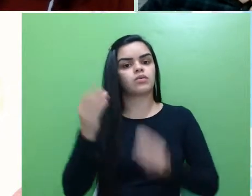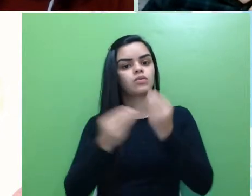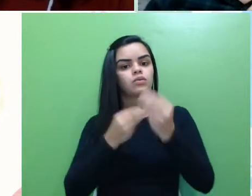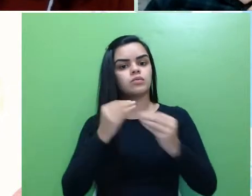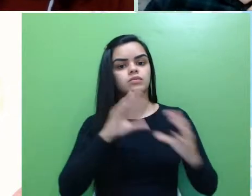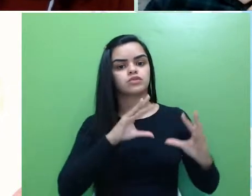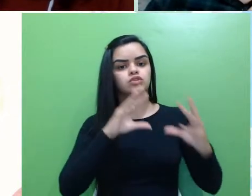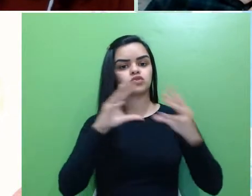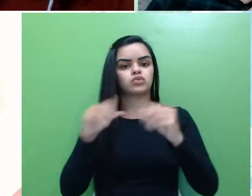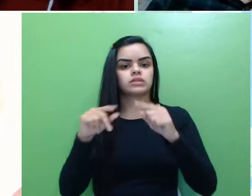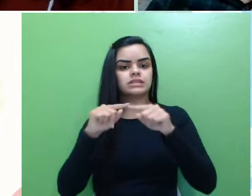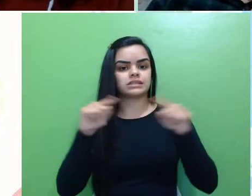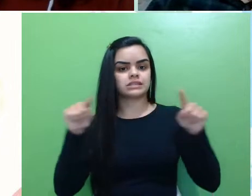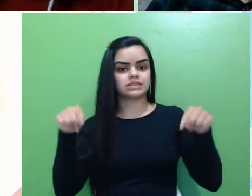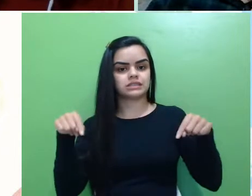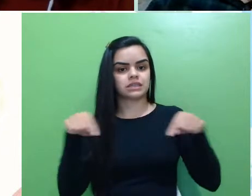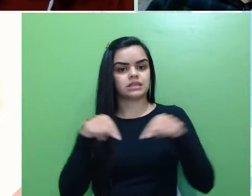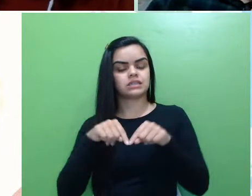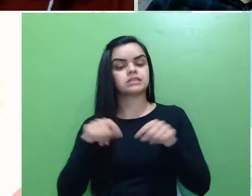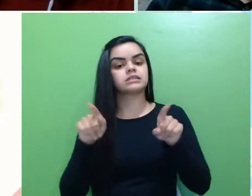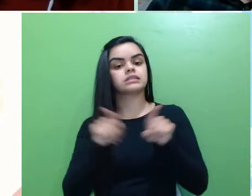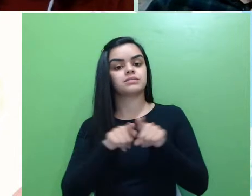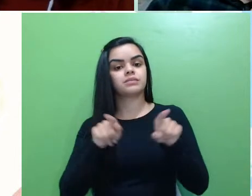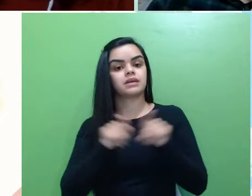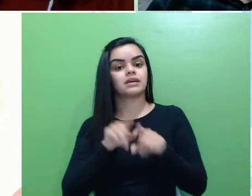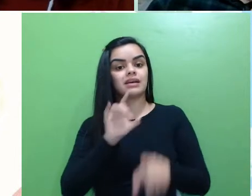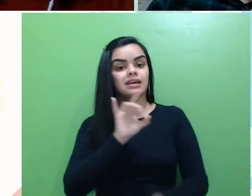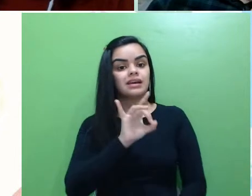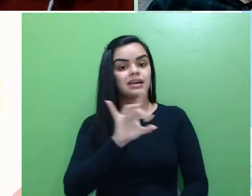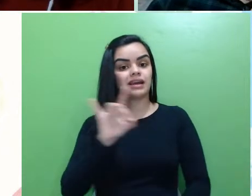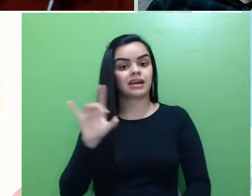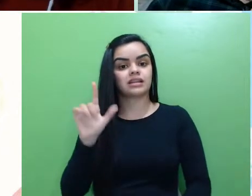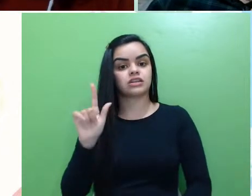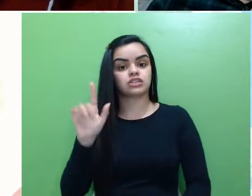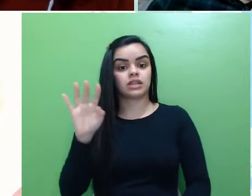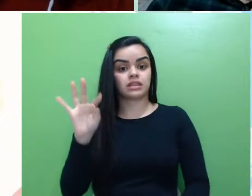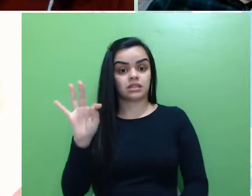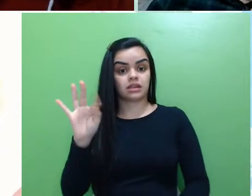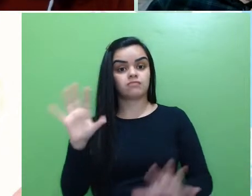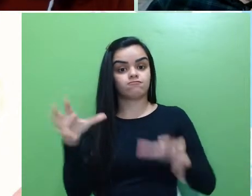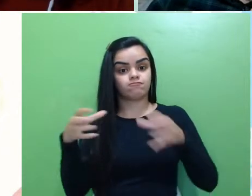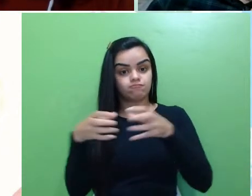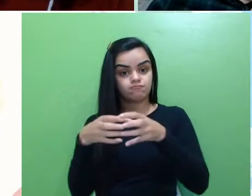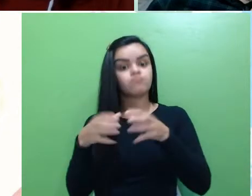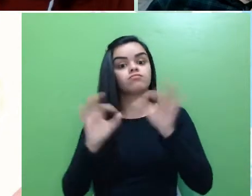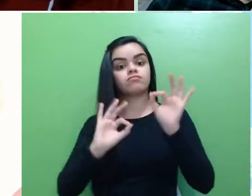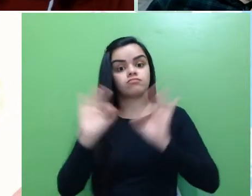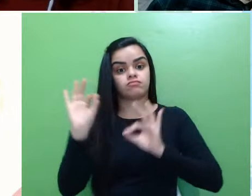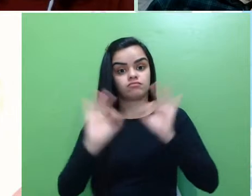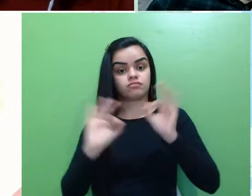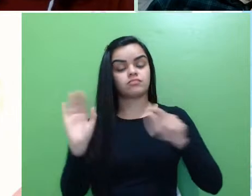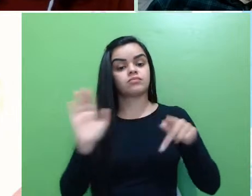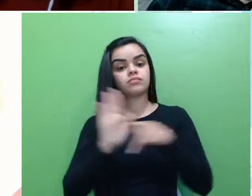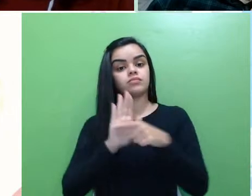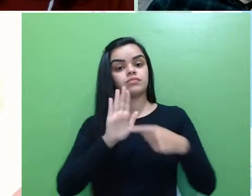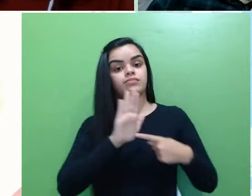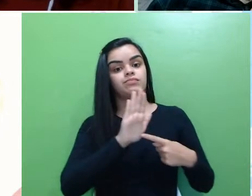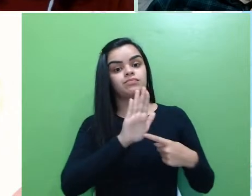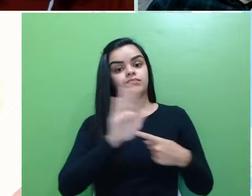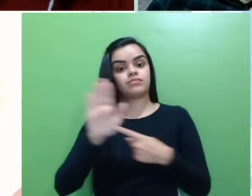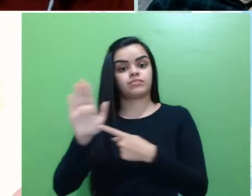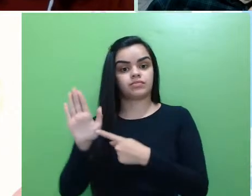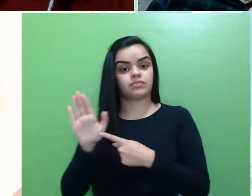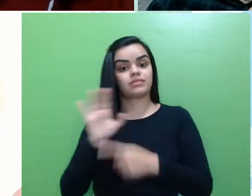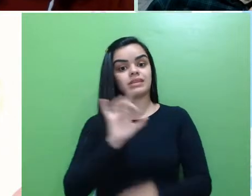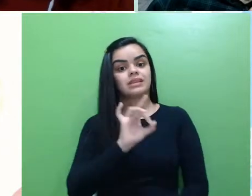as salas que pertencem a cada GT e da organização, da ordem de apresentação em cada